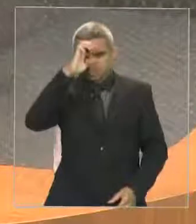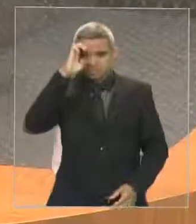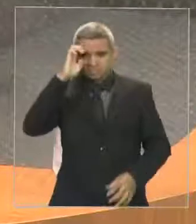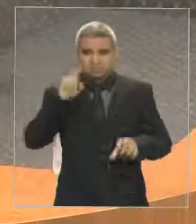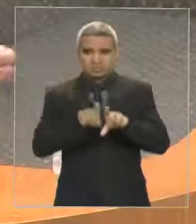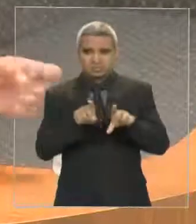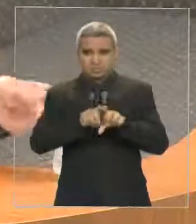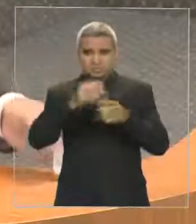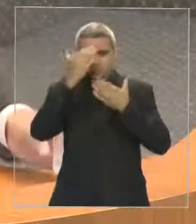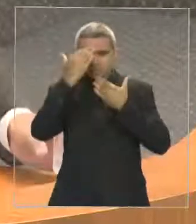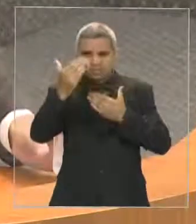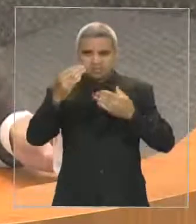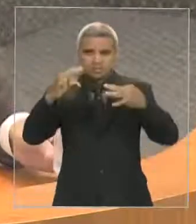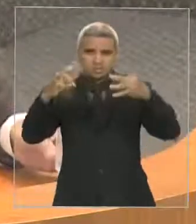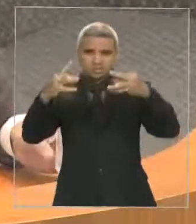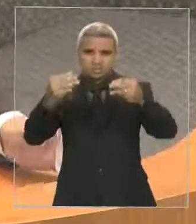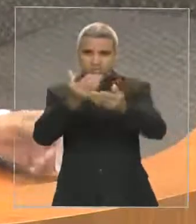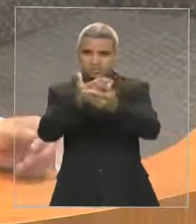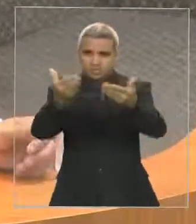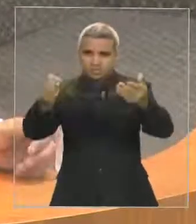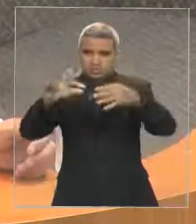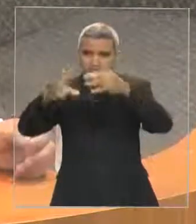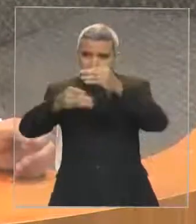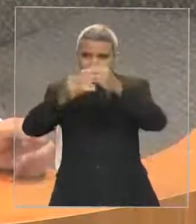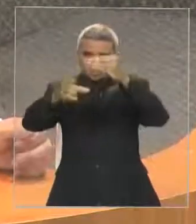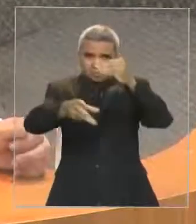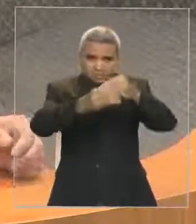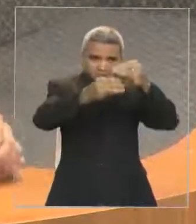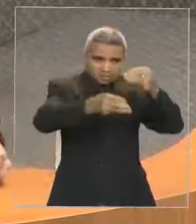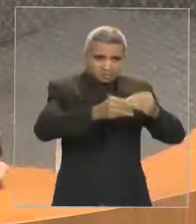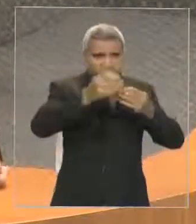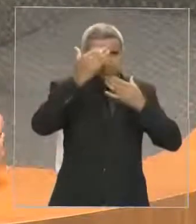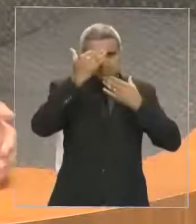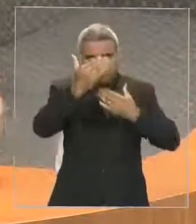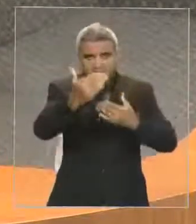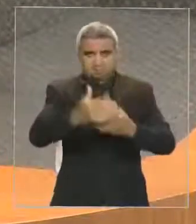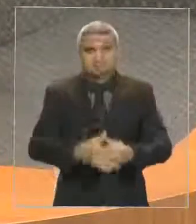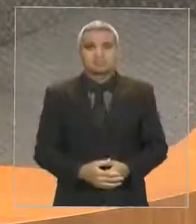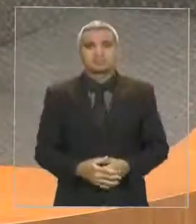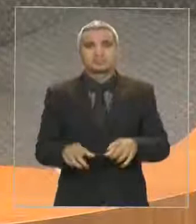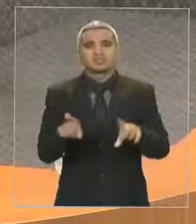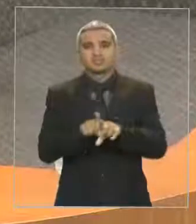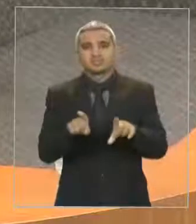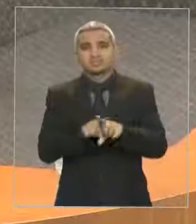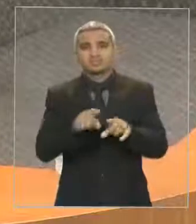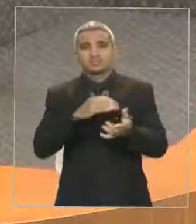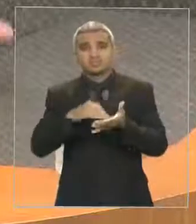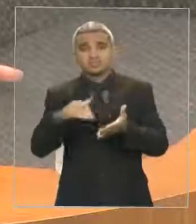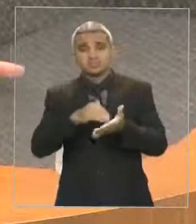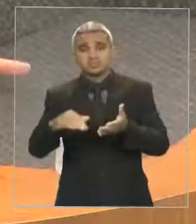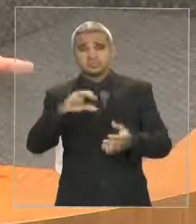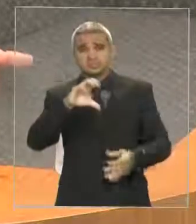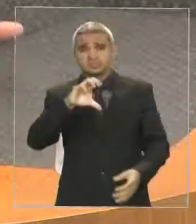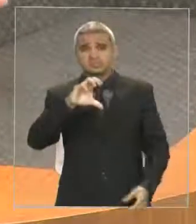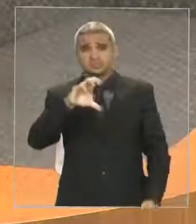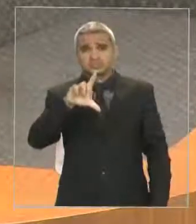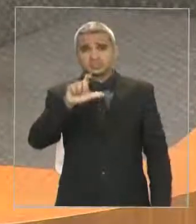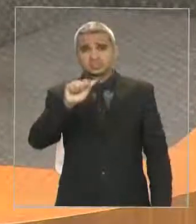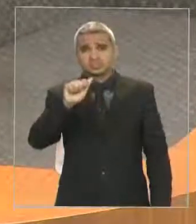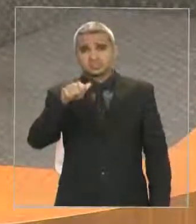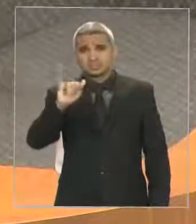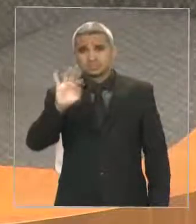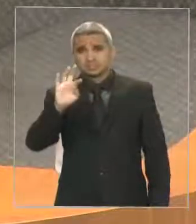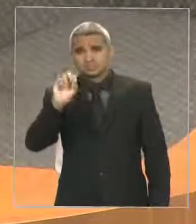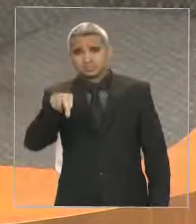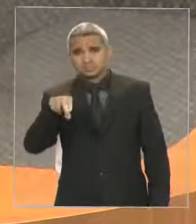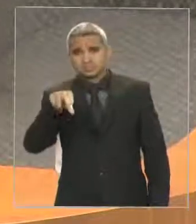a parte, inclusive a deputada de Lázio, fiz referência ao secretário Cleiton Leito que veio até esta casa. Na semana que vem, já nos